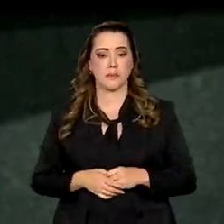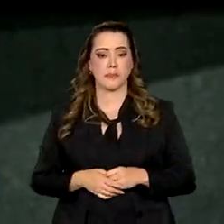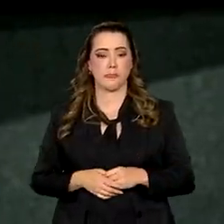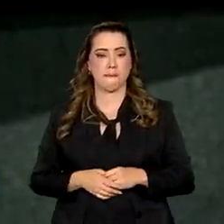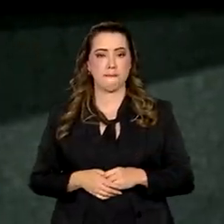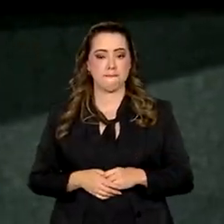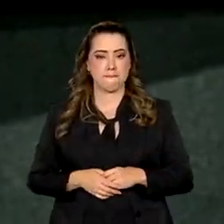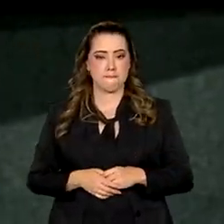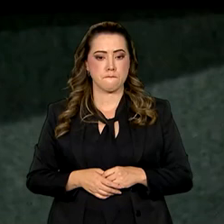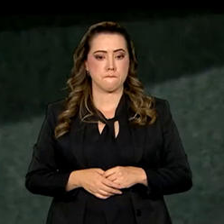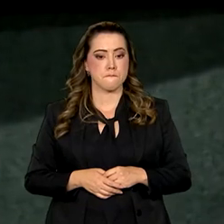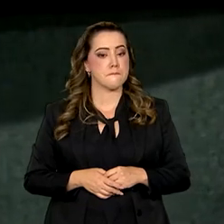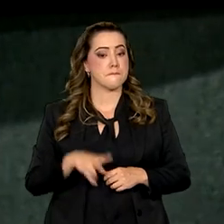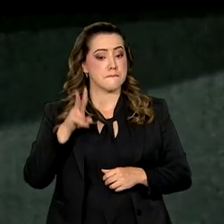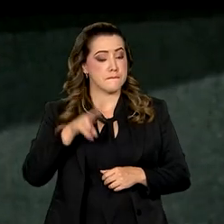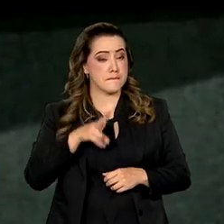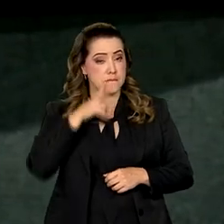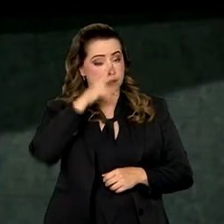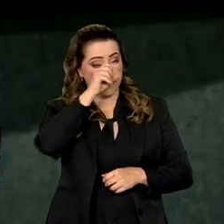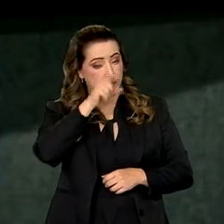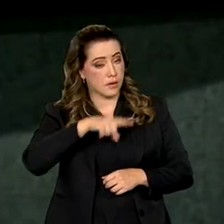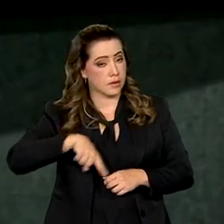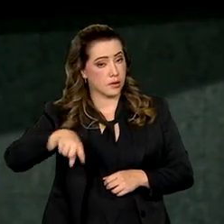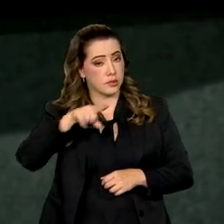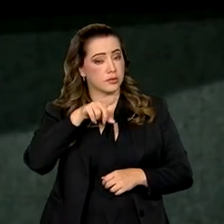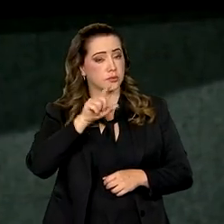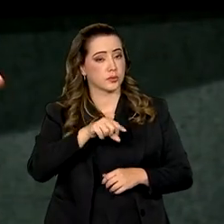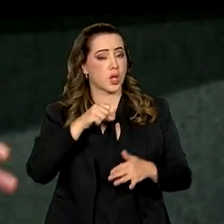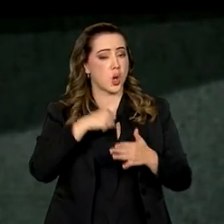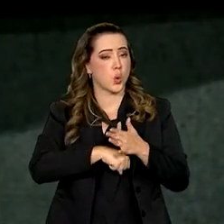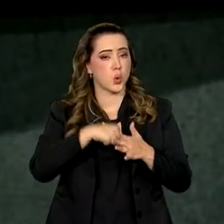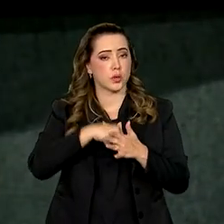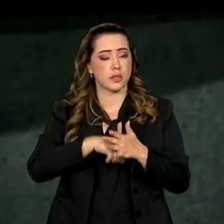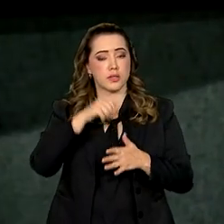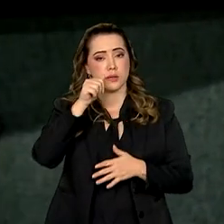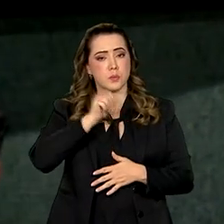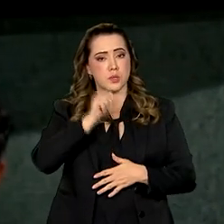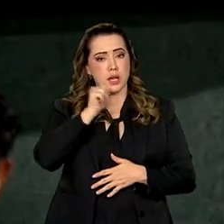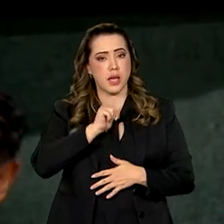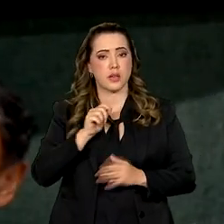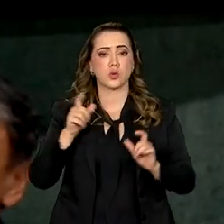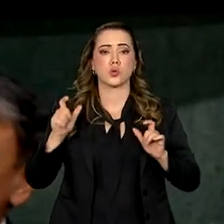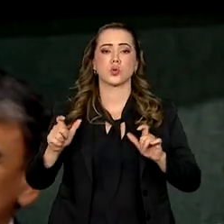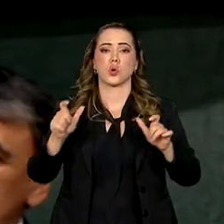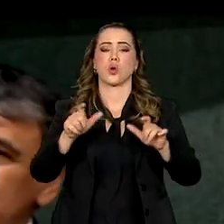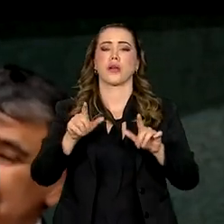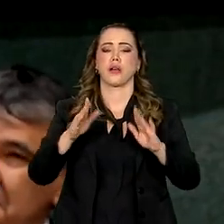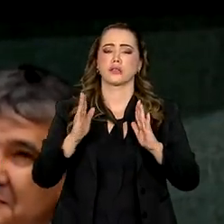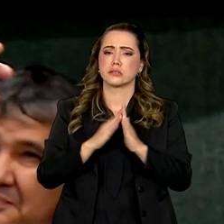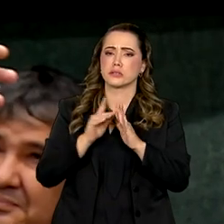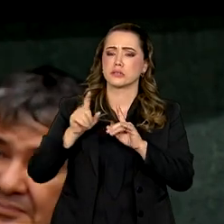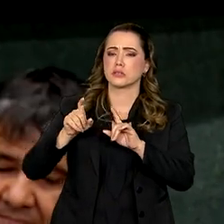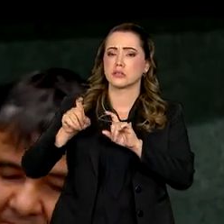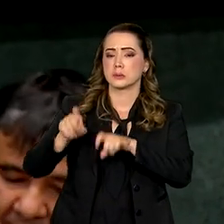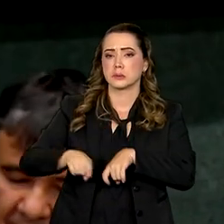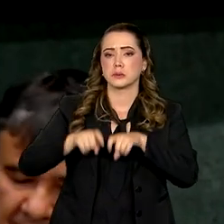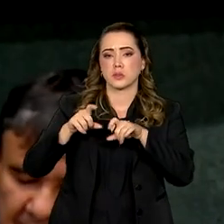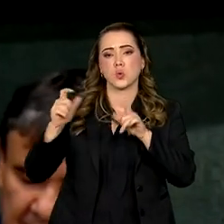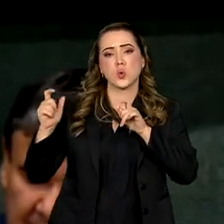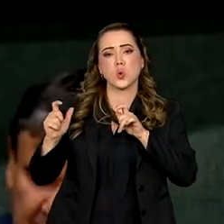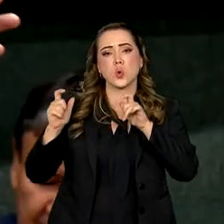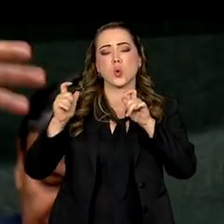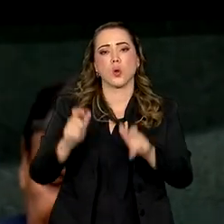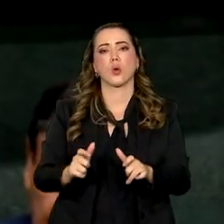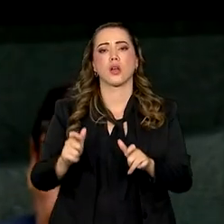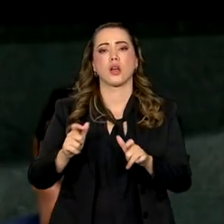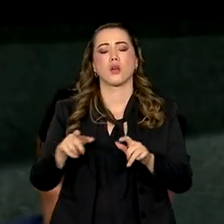fortalecer a luta das mulheres e os quintais produtivos. É um lugar de